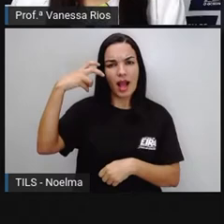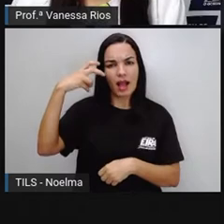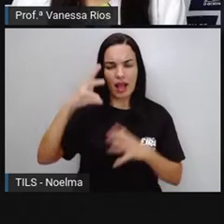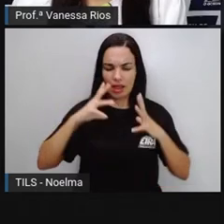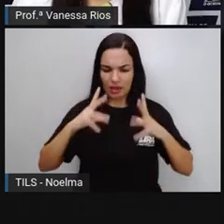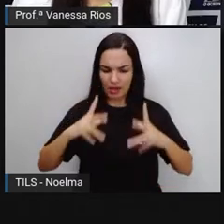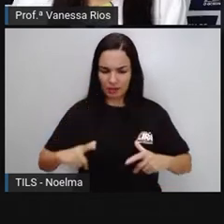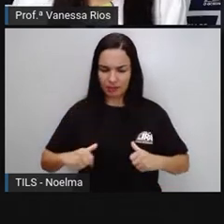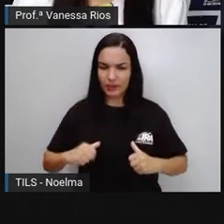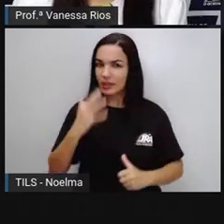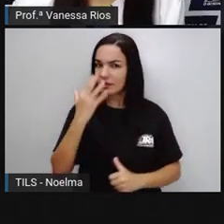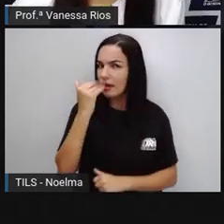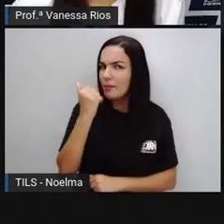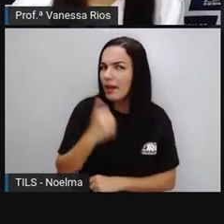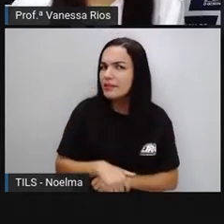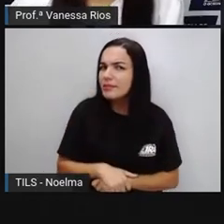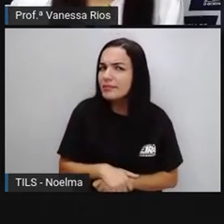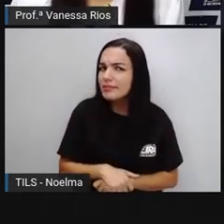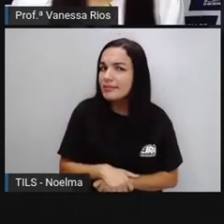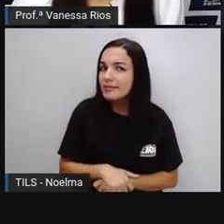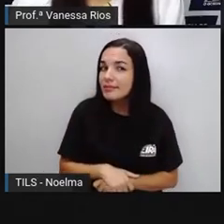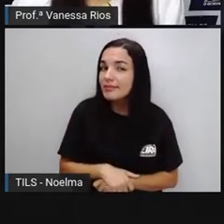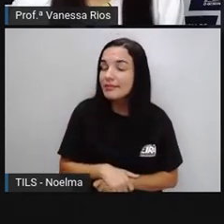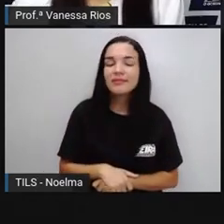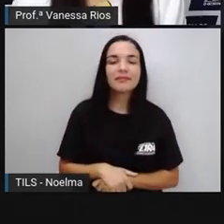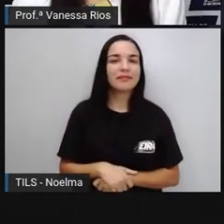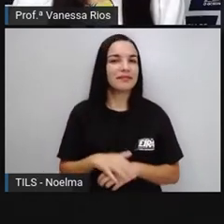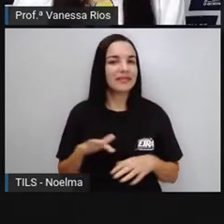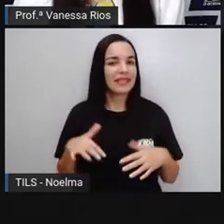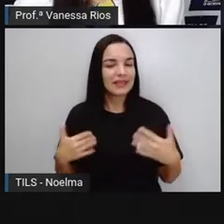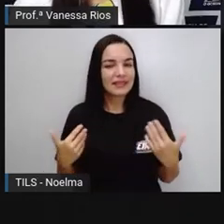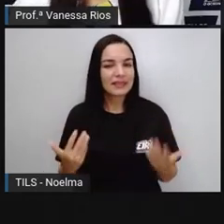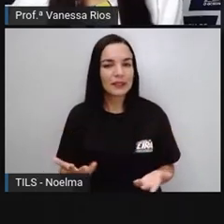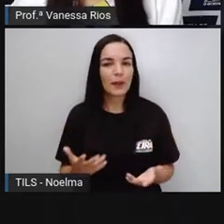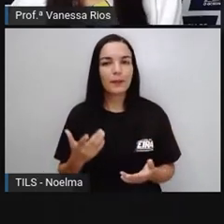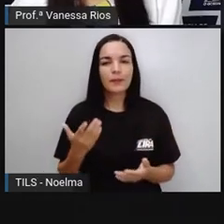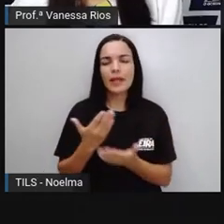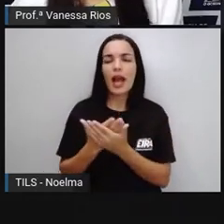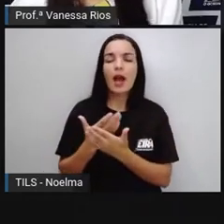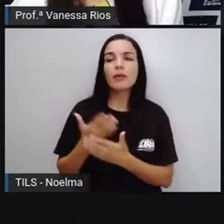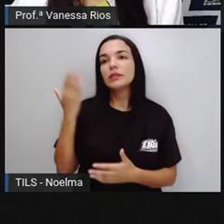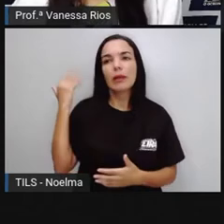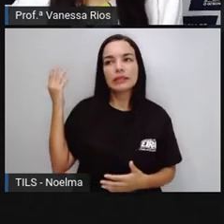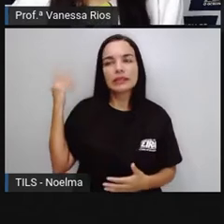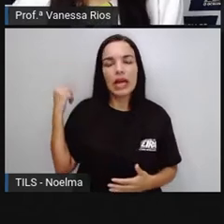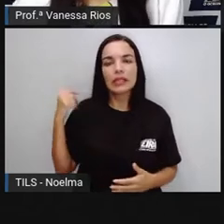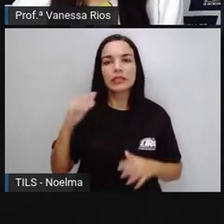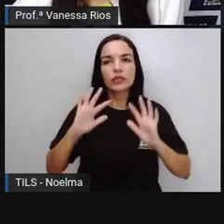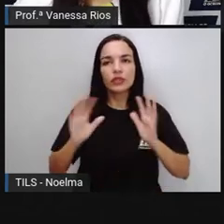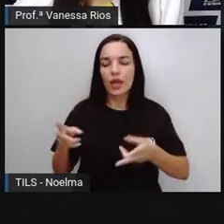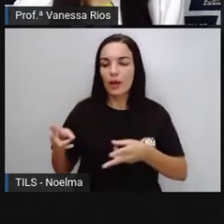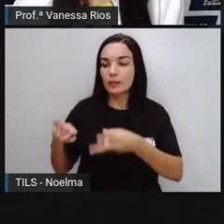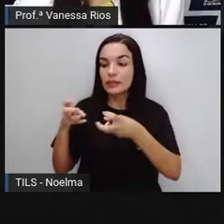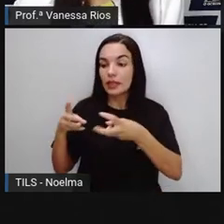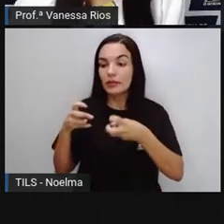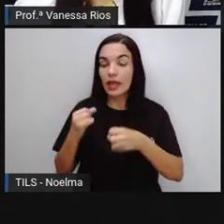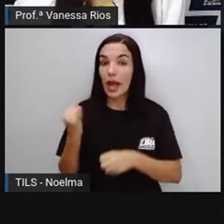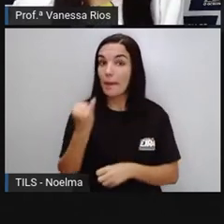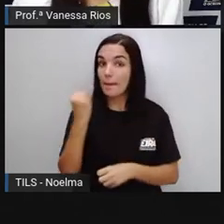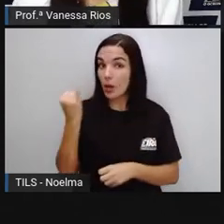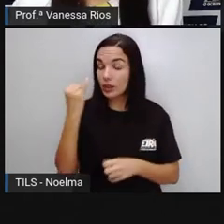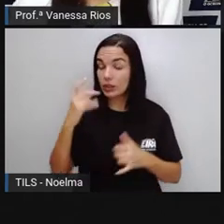higiene dos alimentos? Olhem só, em aulas anteriores, nós observamos a importância da